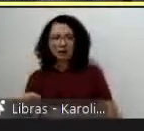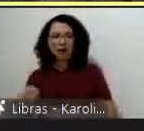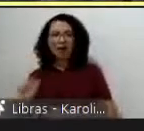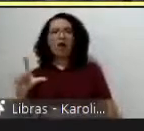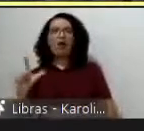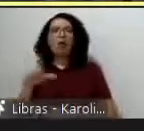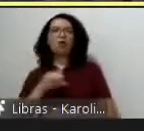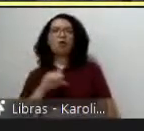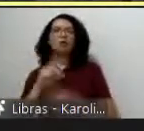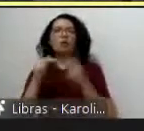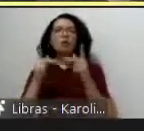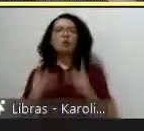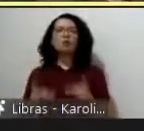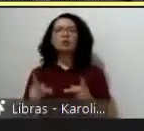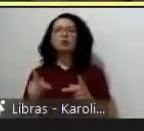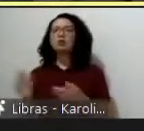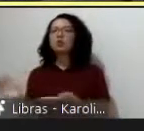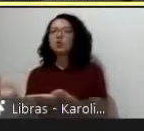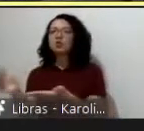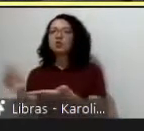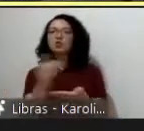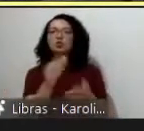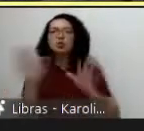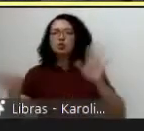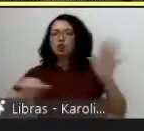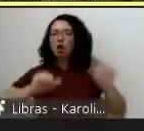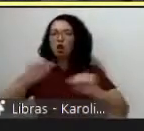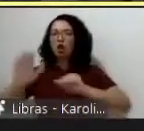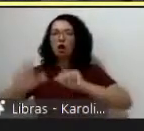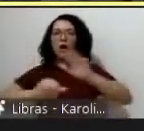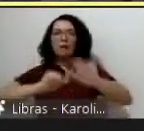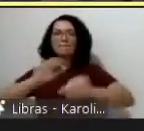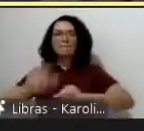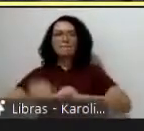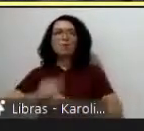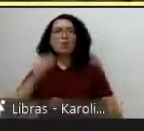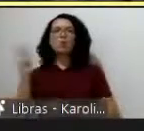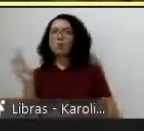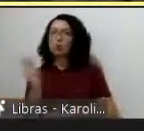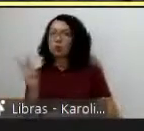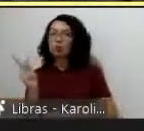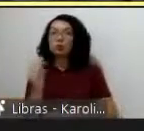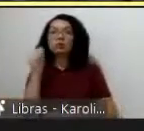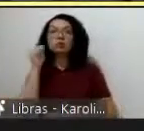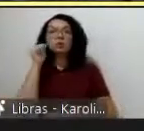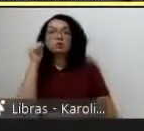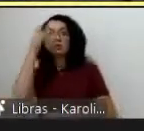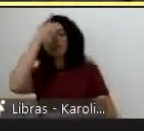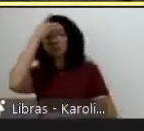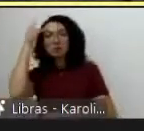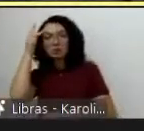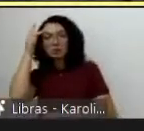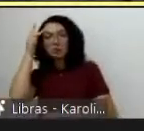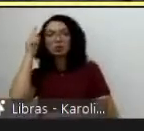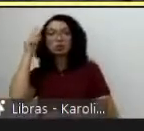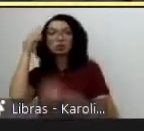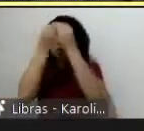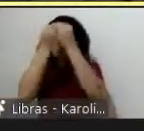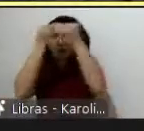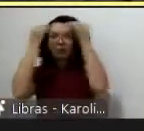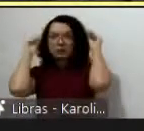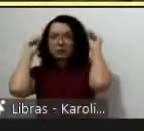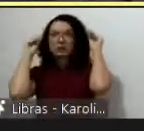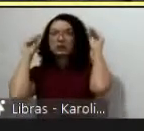projeto foi um projeto que eu toquei com uma mexicana e uma francesa e nós convidamos em muito desse seminário